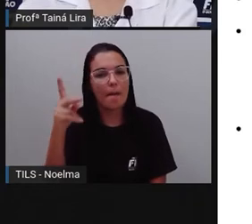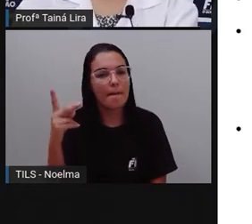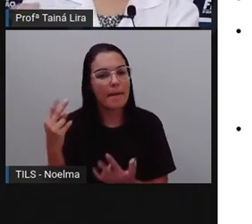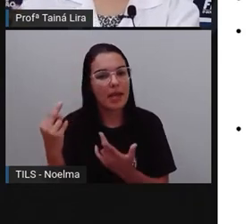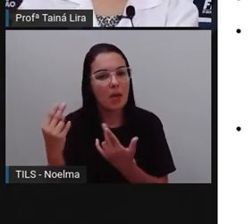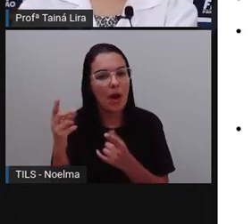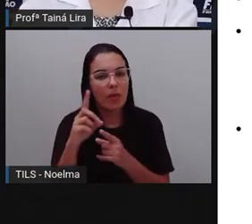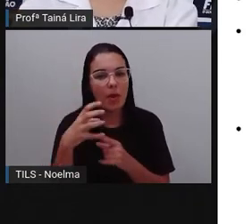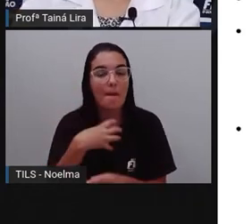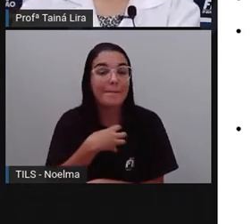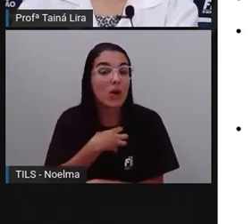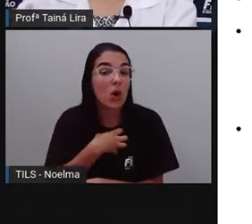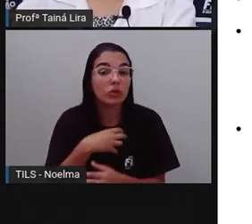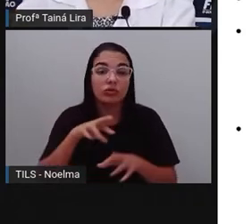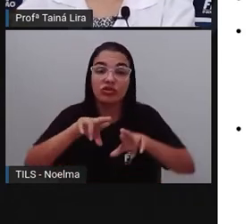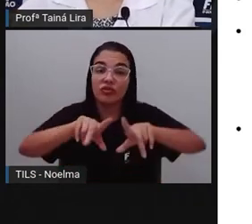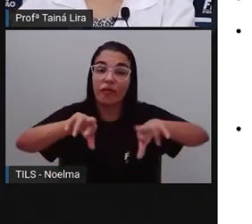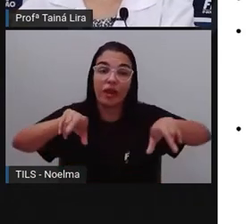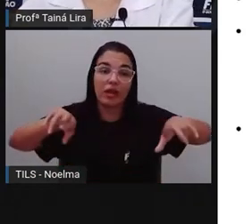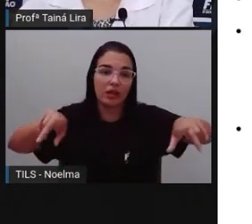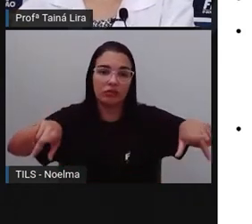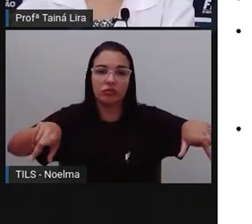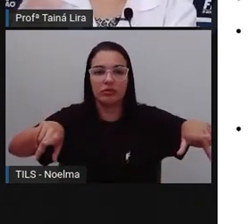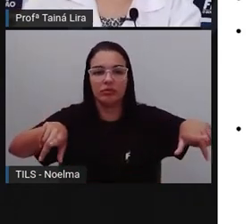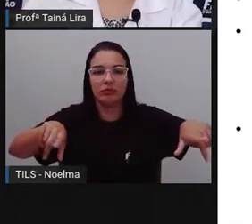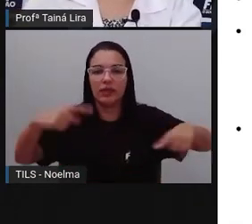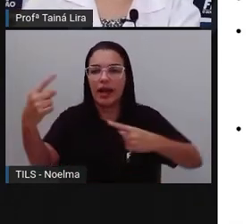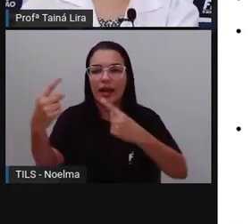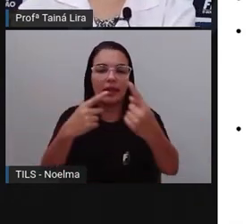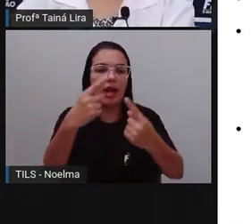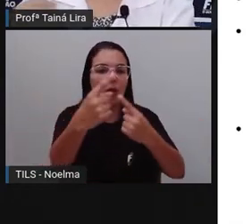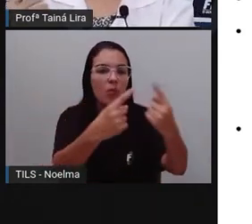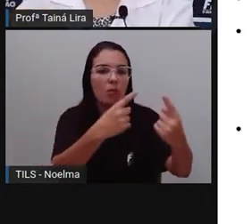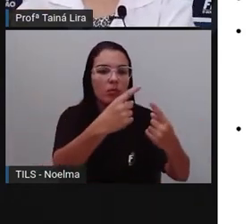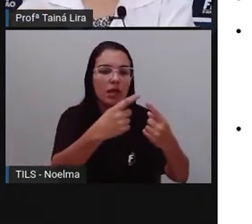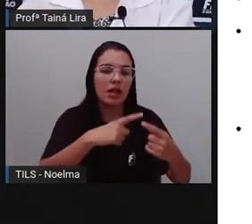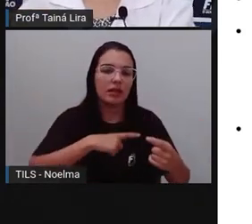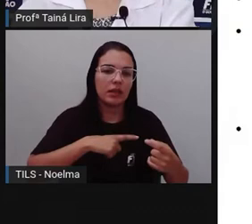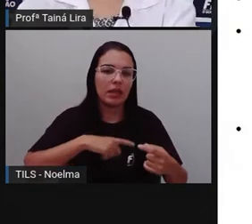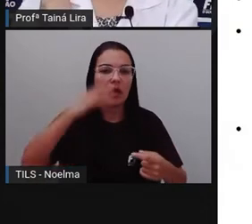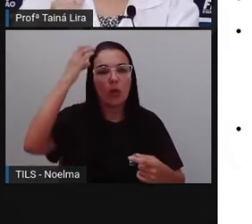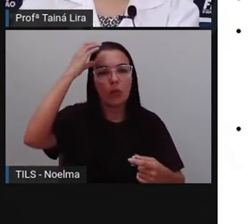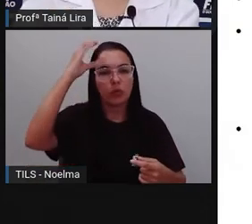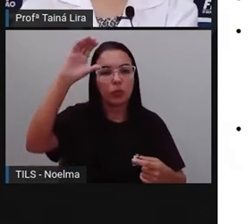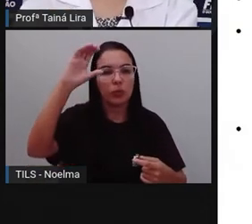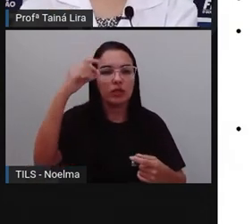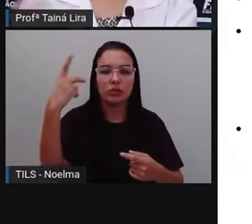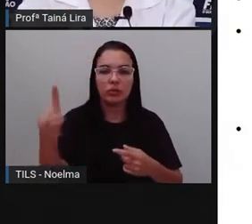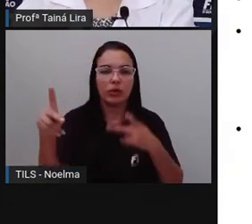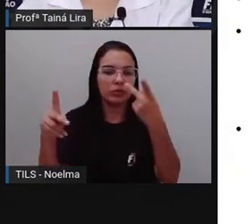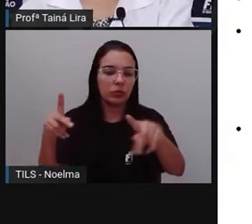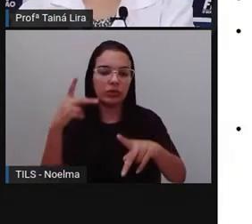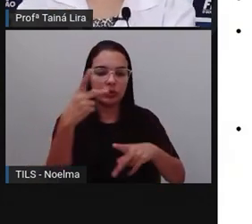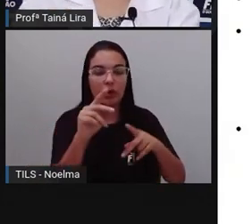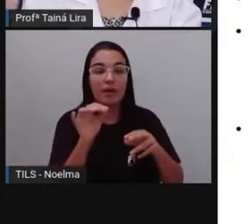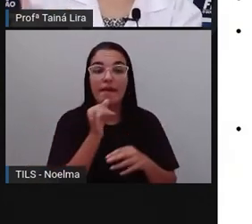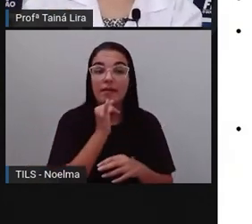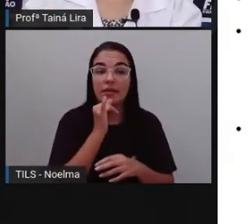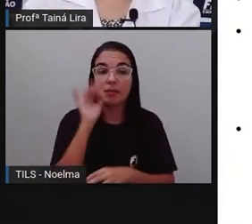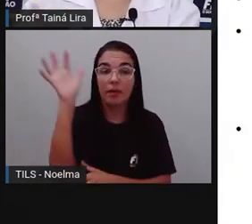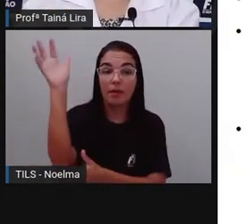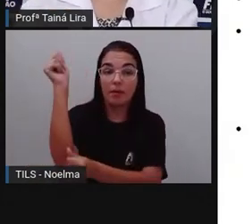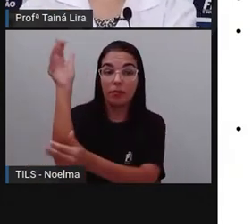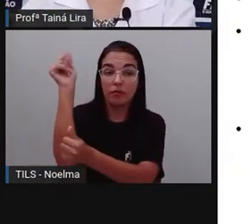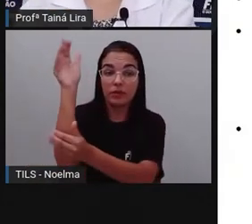né, de viver, que é diferente do outro. Então, por exemplo, os ciganos, eles têm um